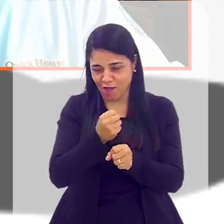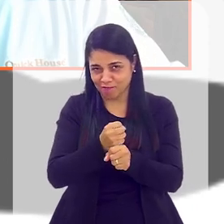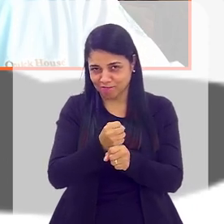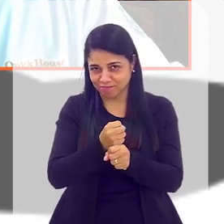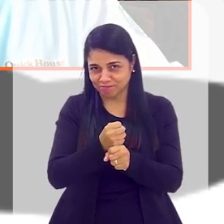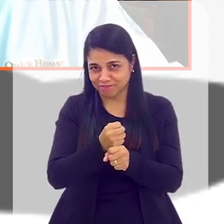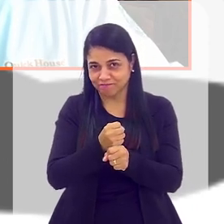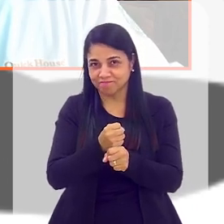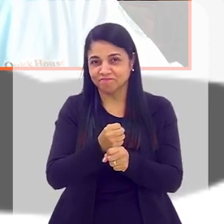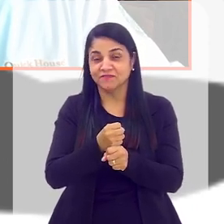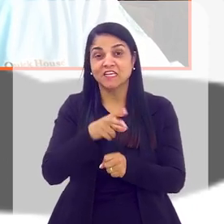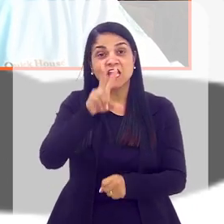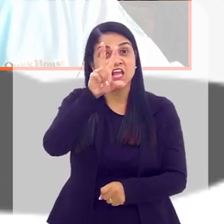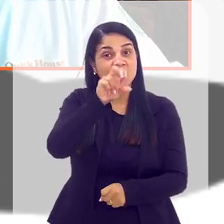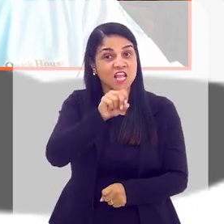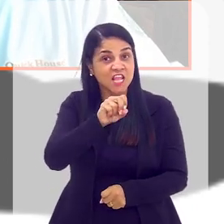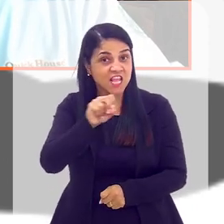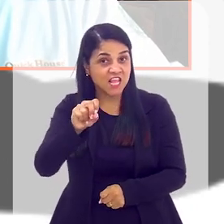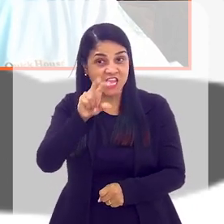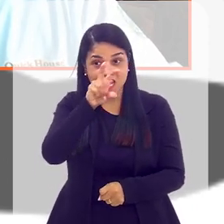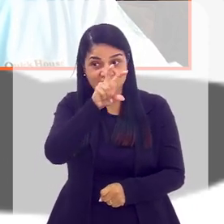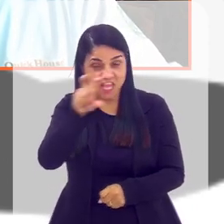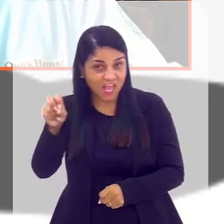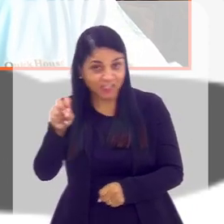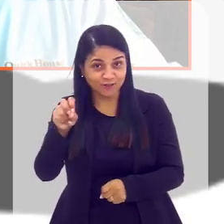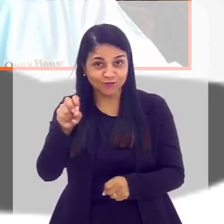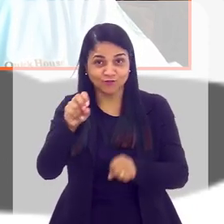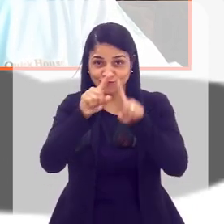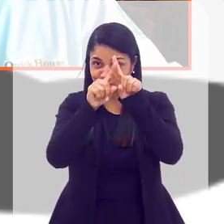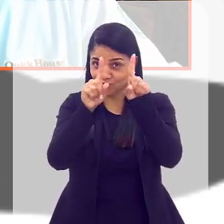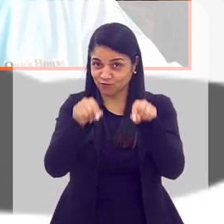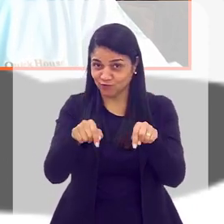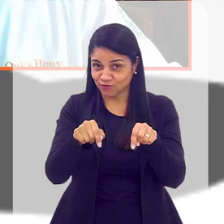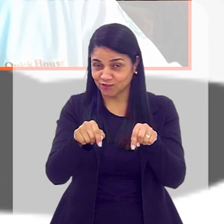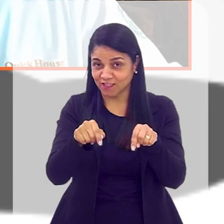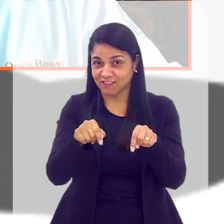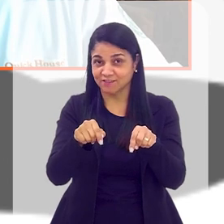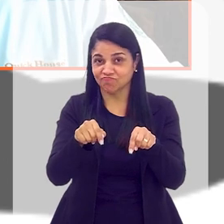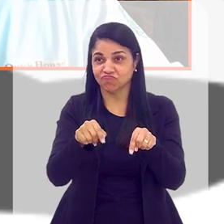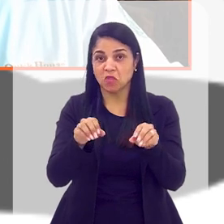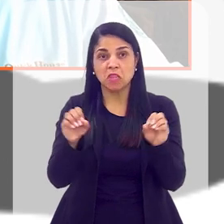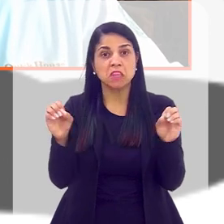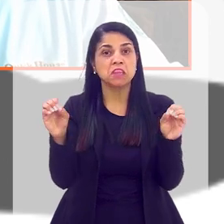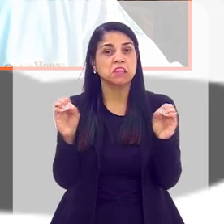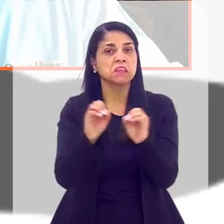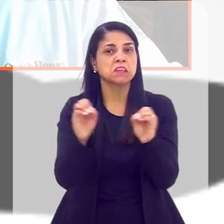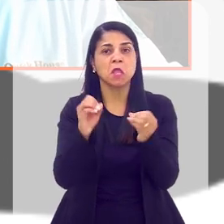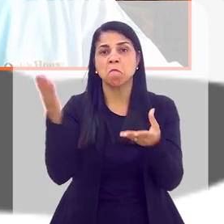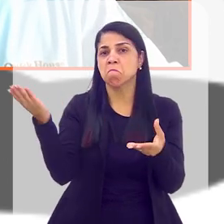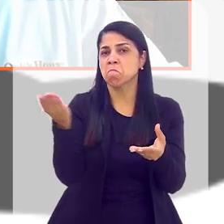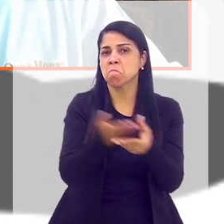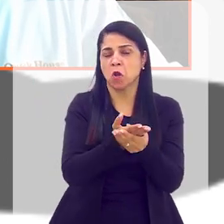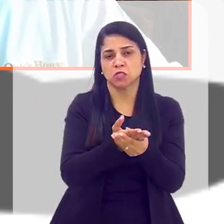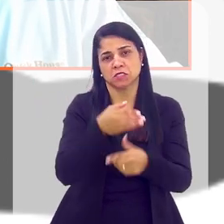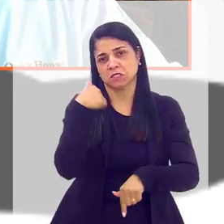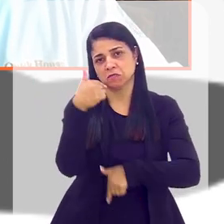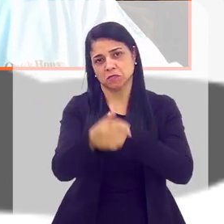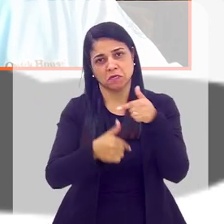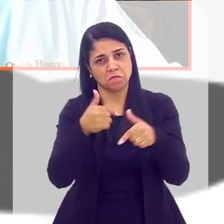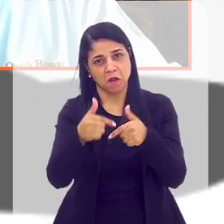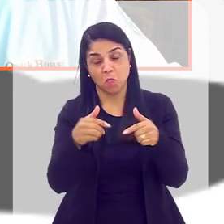Nós não tivemos, nós tivemos lá mais de 500 funcionários e não tivemos nenhum passivo trabalhista.